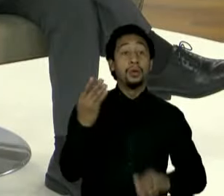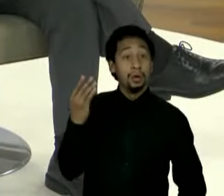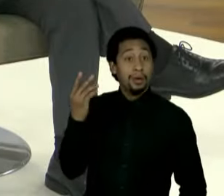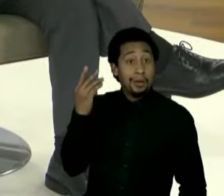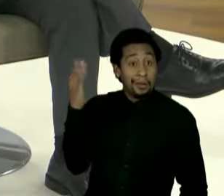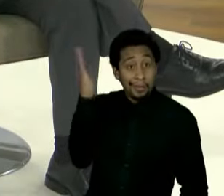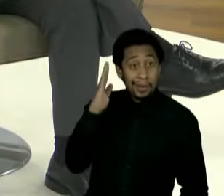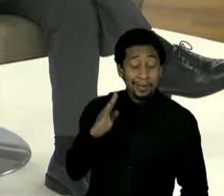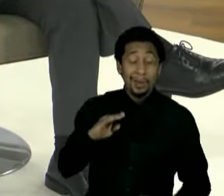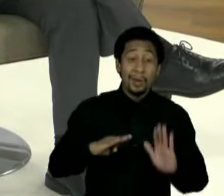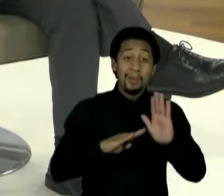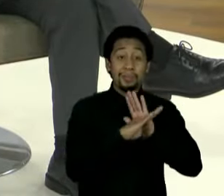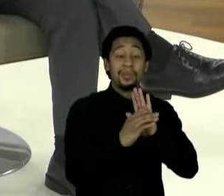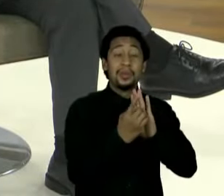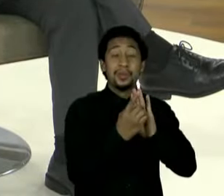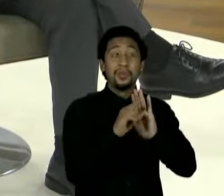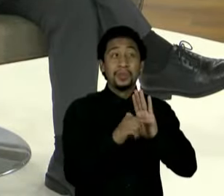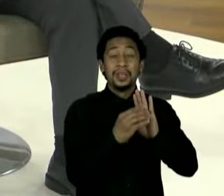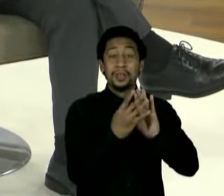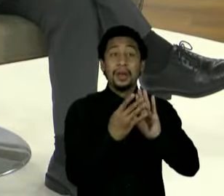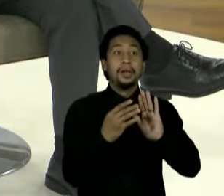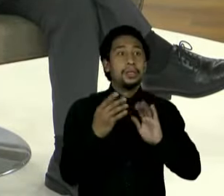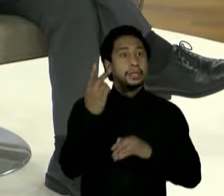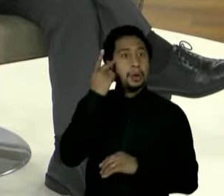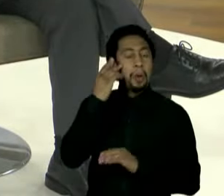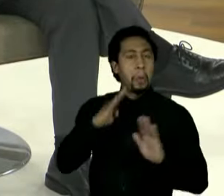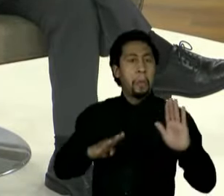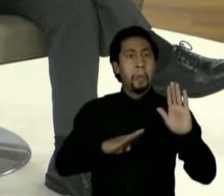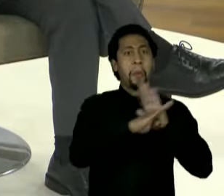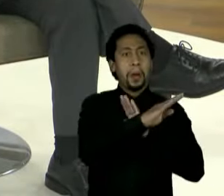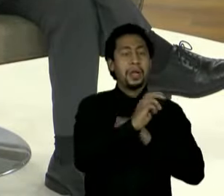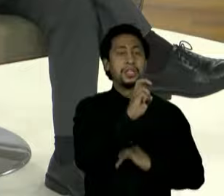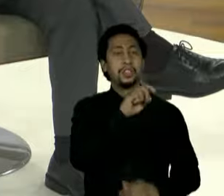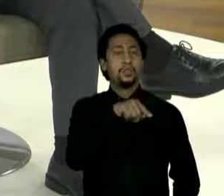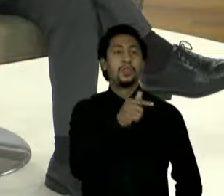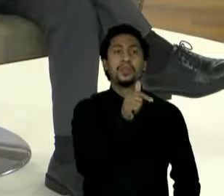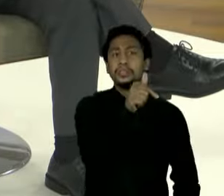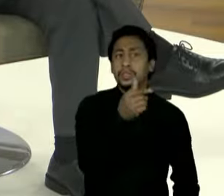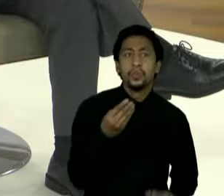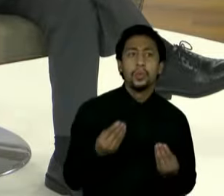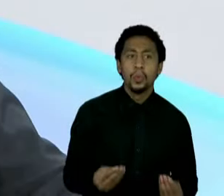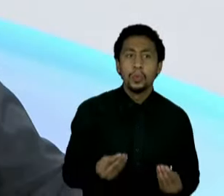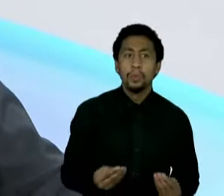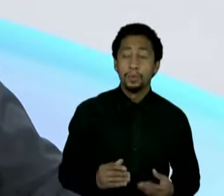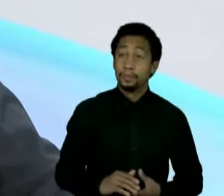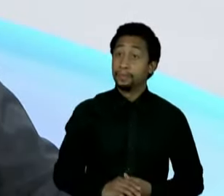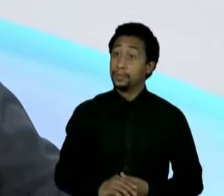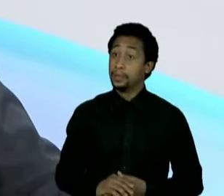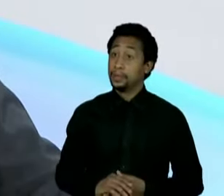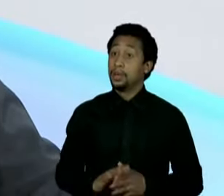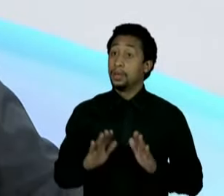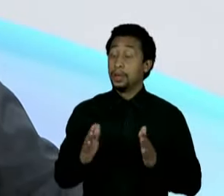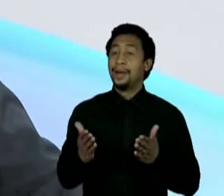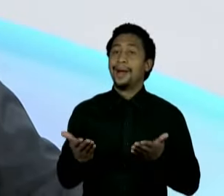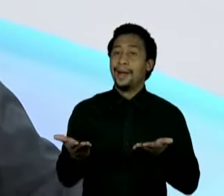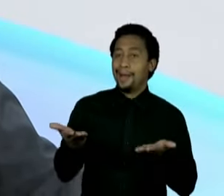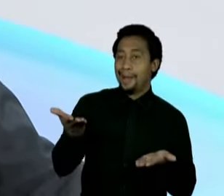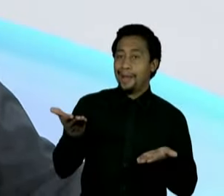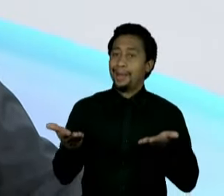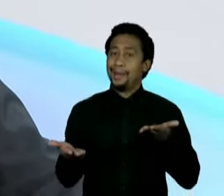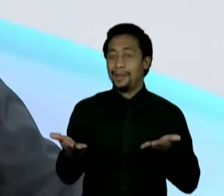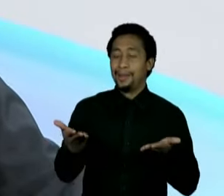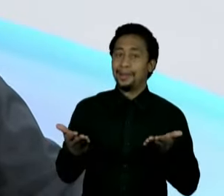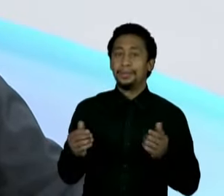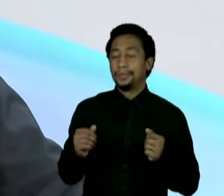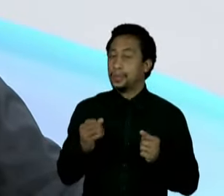e o estado de São Paulo 5,7%. Se você quiser cometer uma injustiça na vida, use as coisas por média. A média é a coisa mais injusta que Mas não é